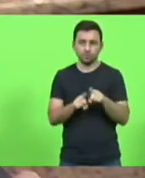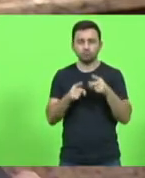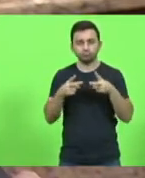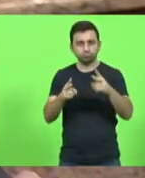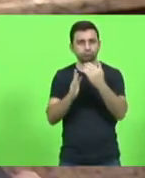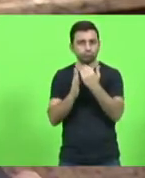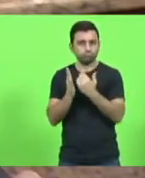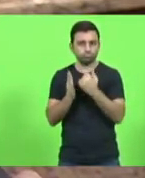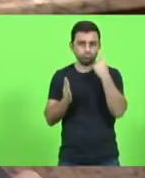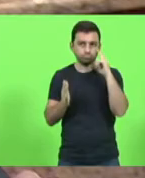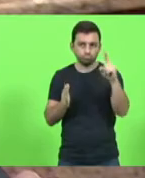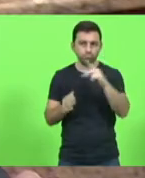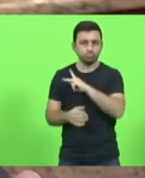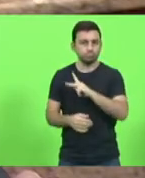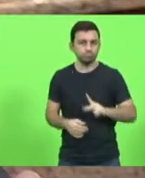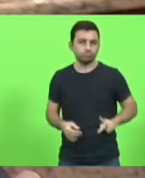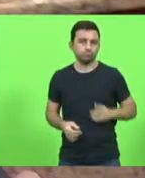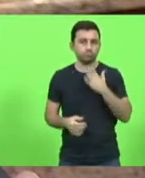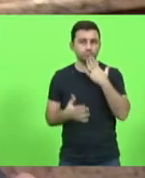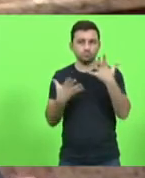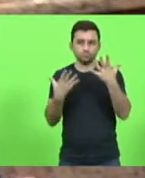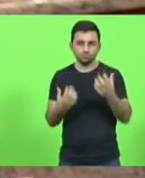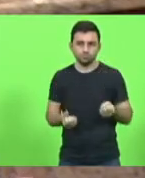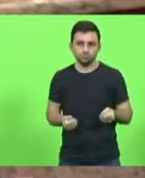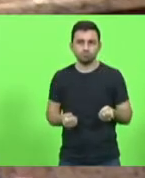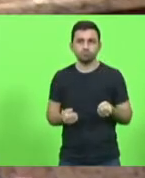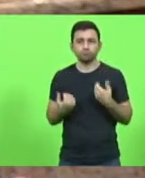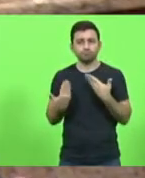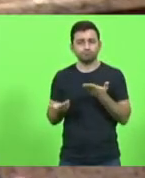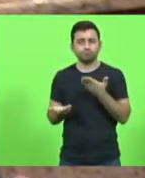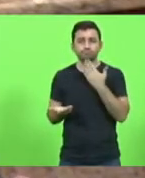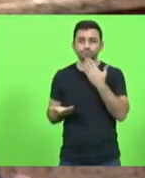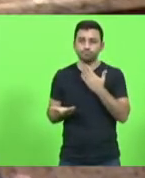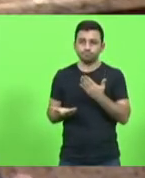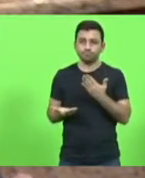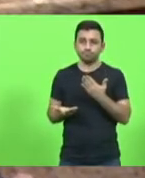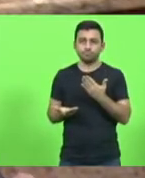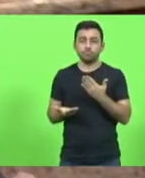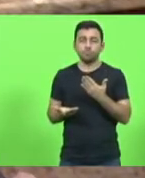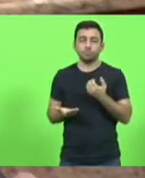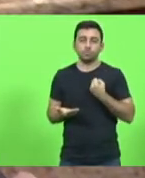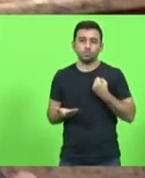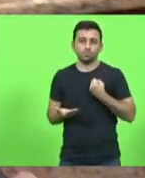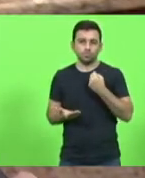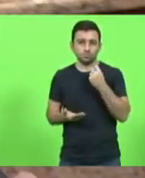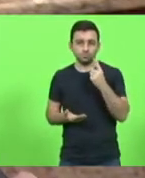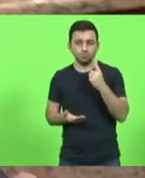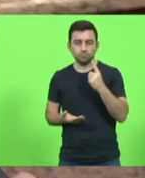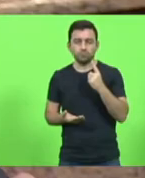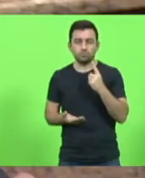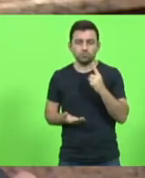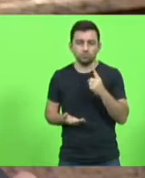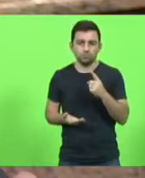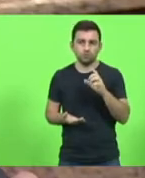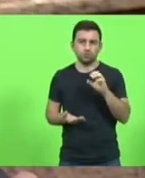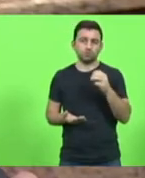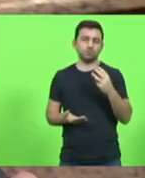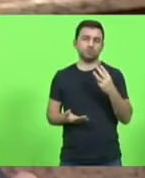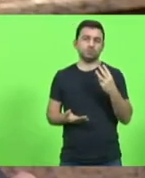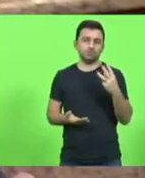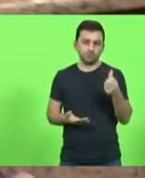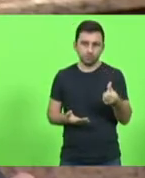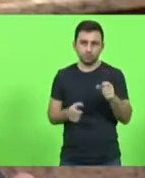senhor presidente, então, deferiu com muita solicitude os requerimentos, números 1036 a